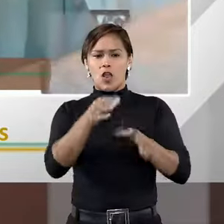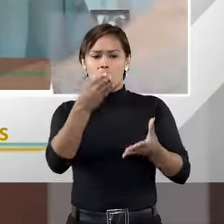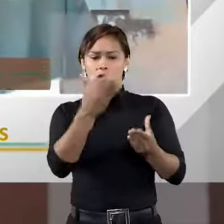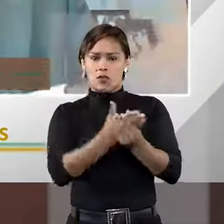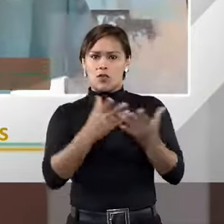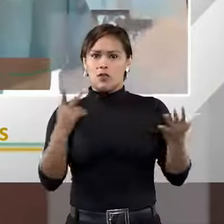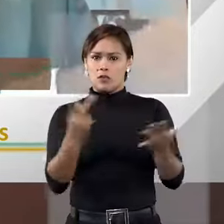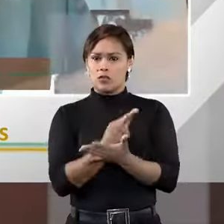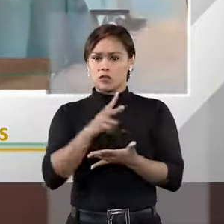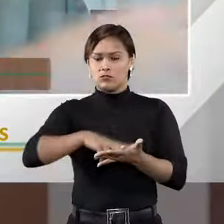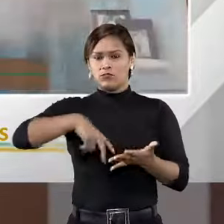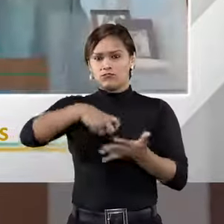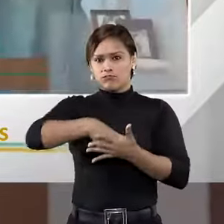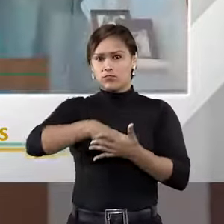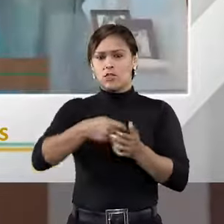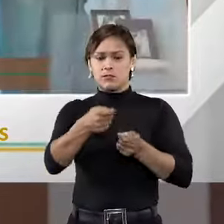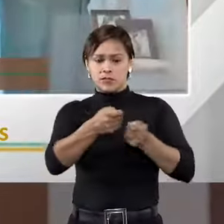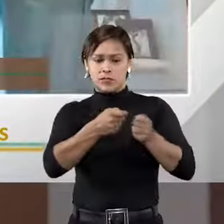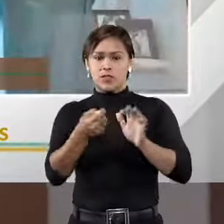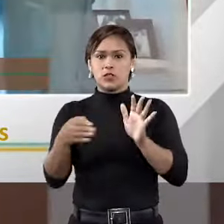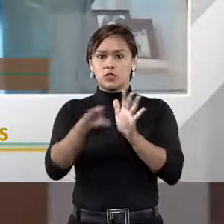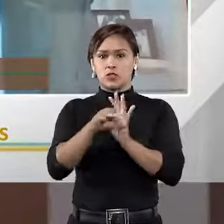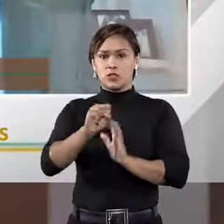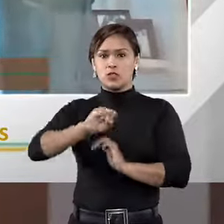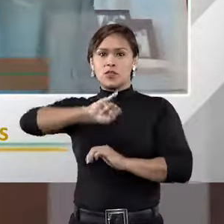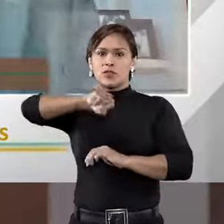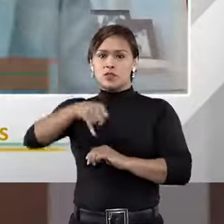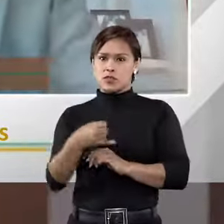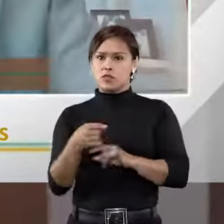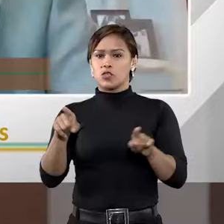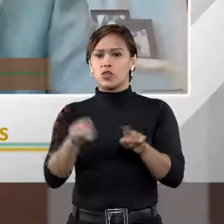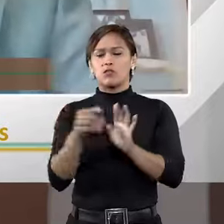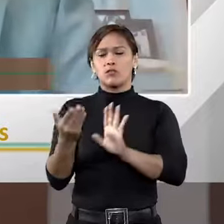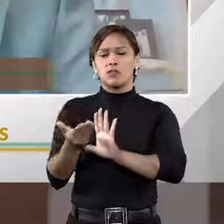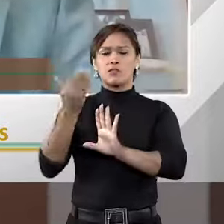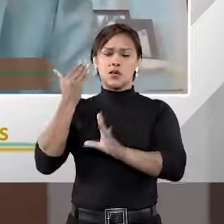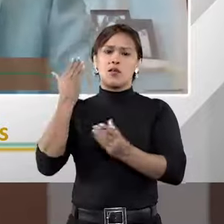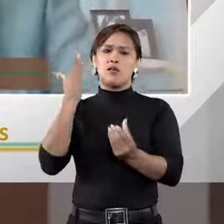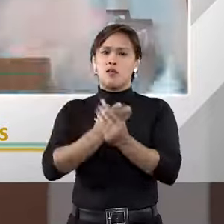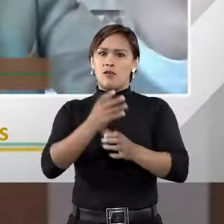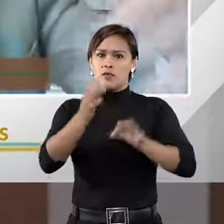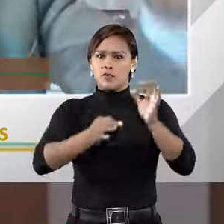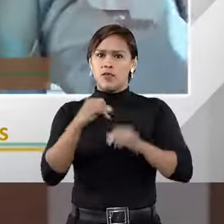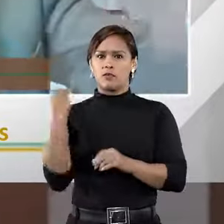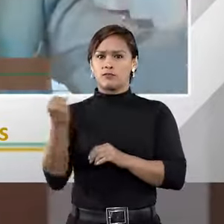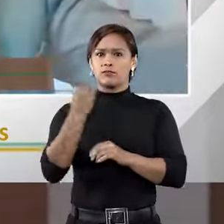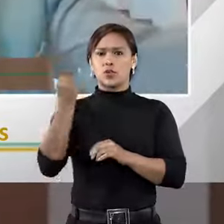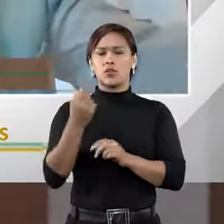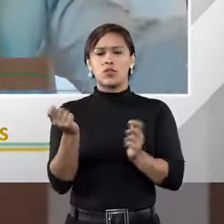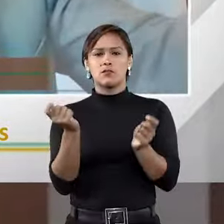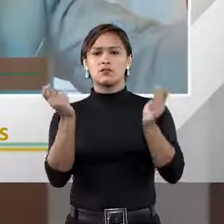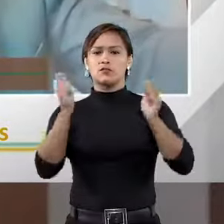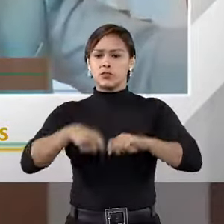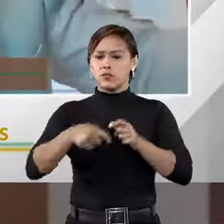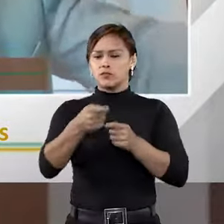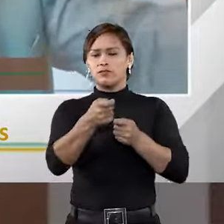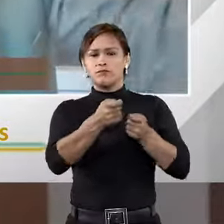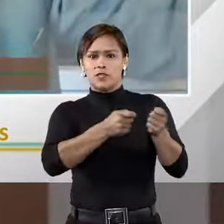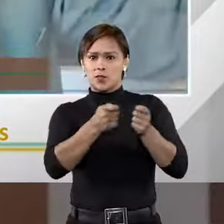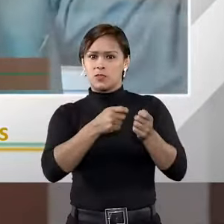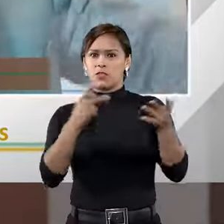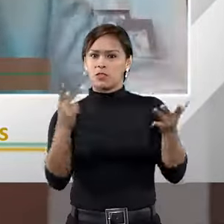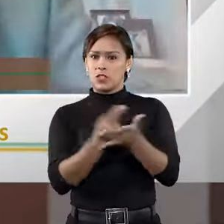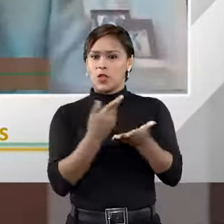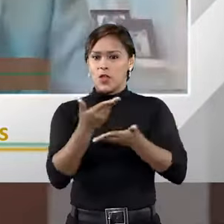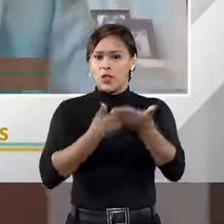momento da execução da sentença arbitral, e chegou ao STJ, é um precedente muito importante sobre o cabimento da arbitragem